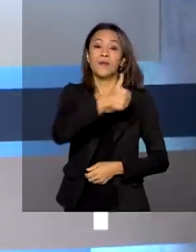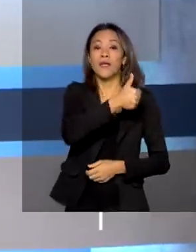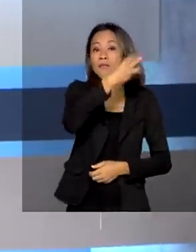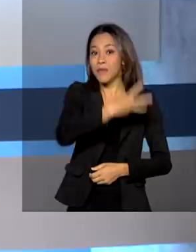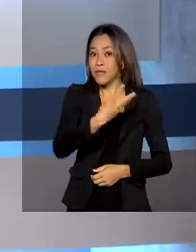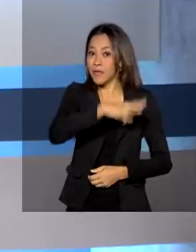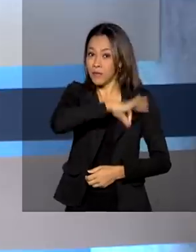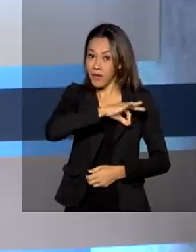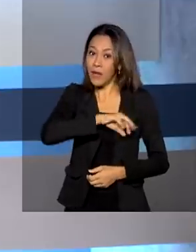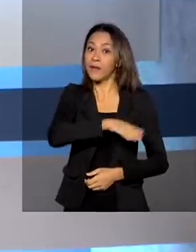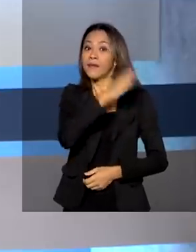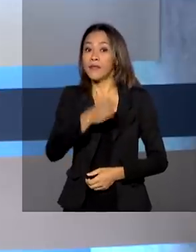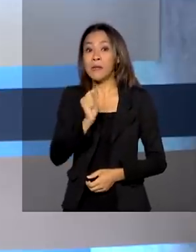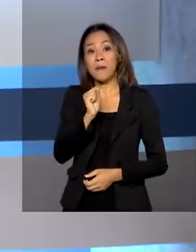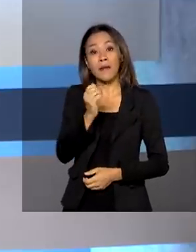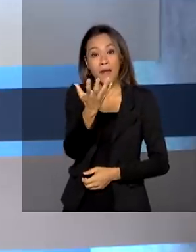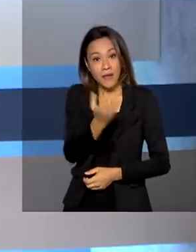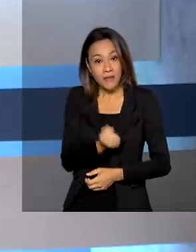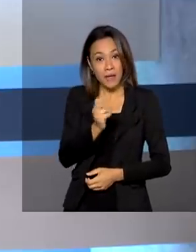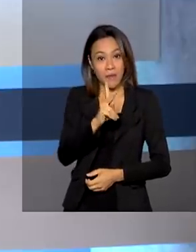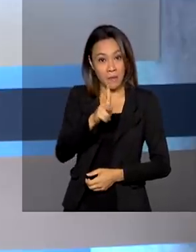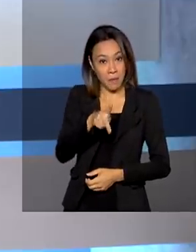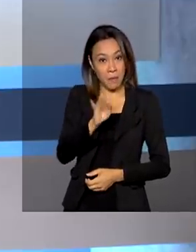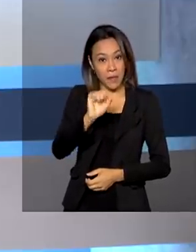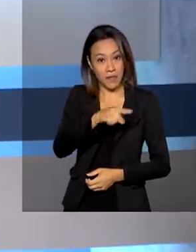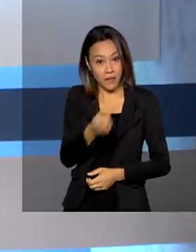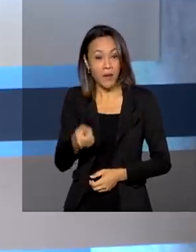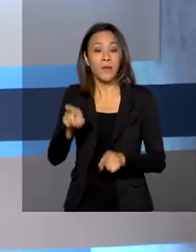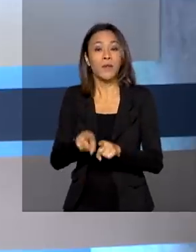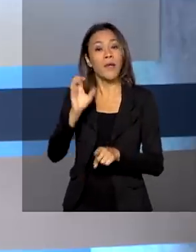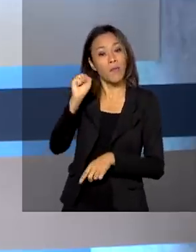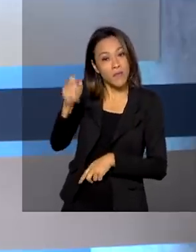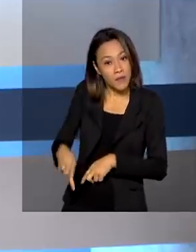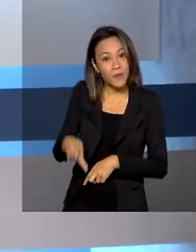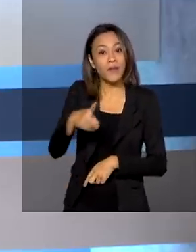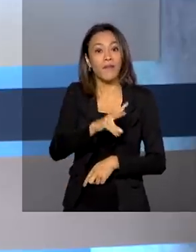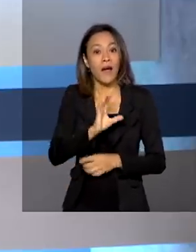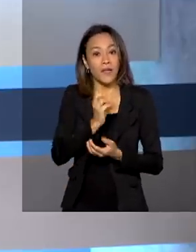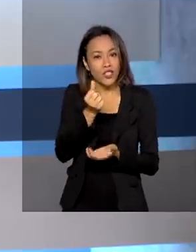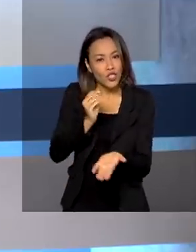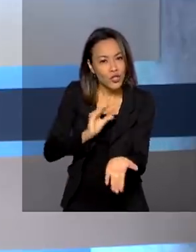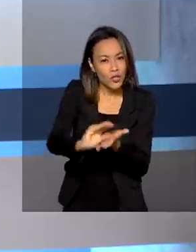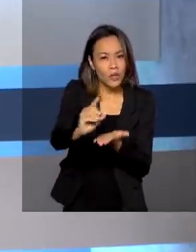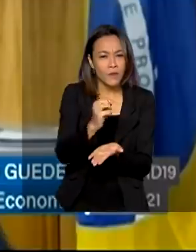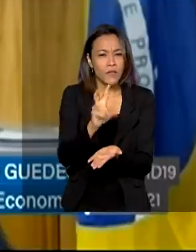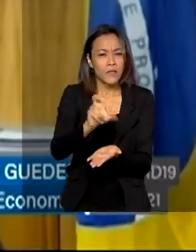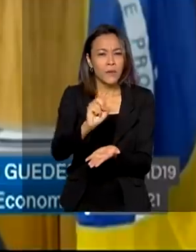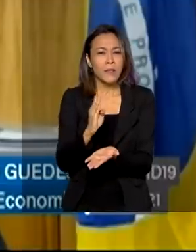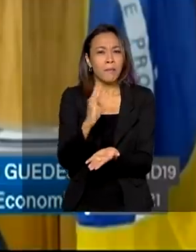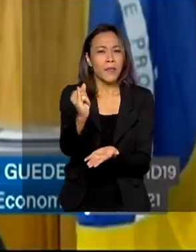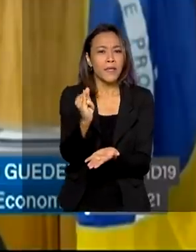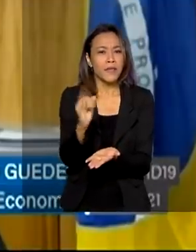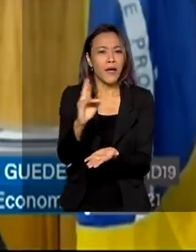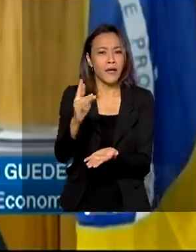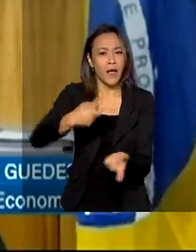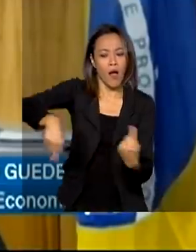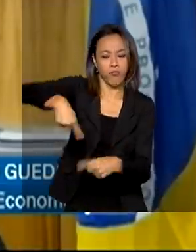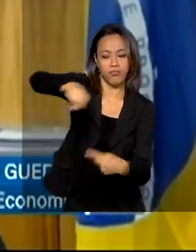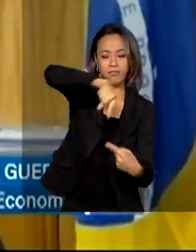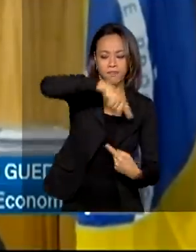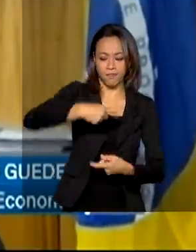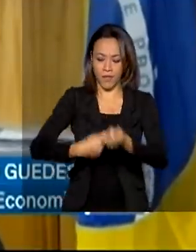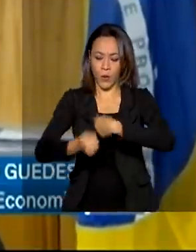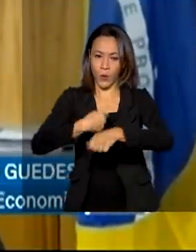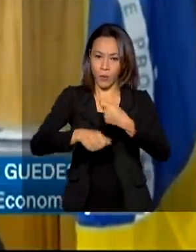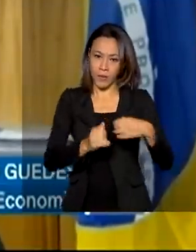e pensionistas do INSS. A medida deve injetar 50 bilhões de reais na economia. De acordo com Paulo